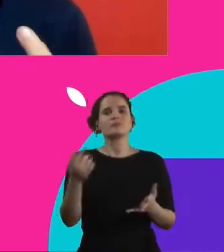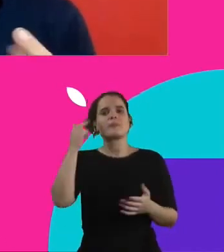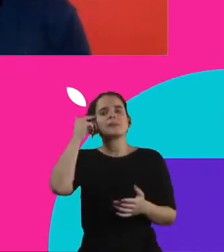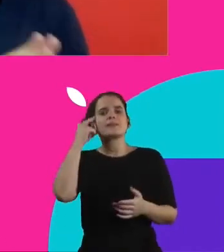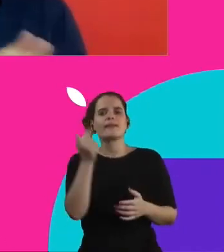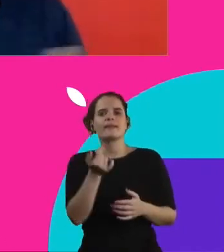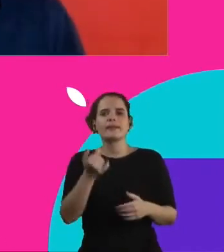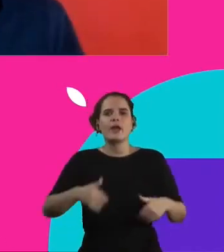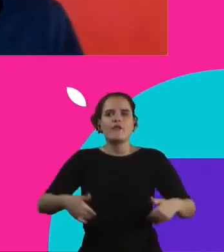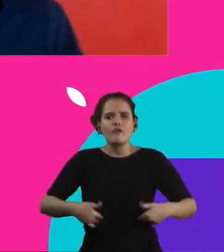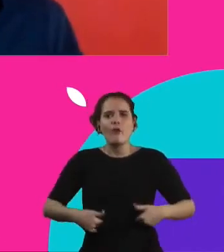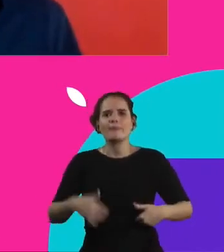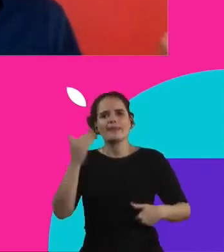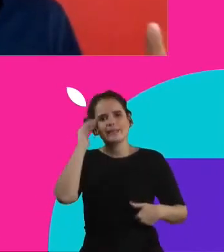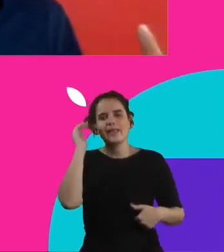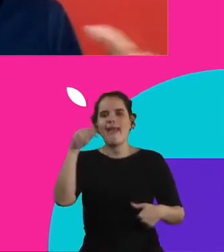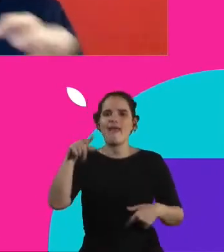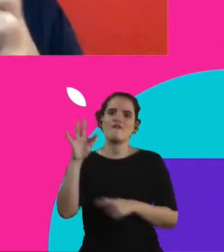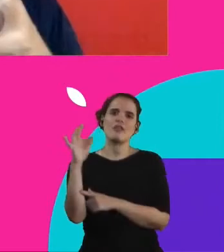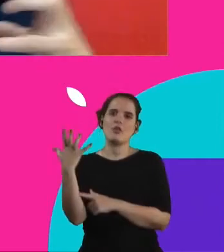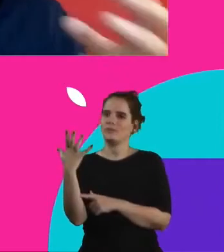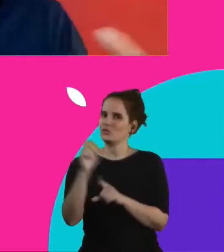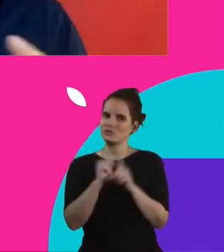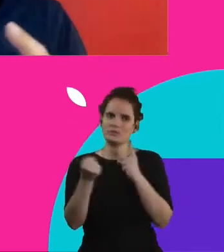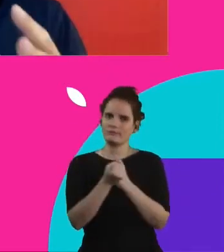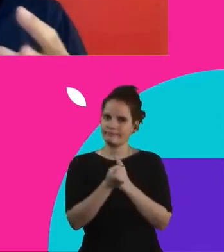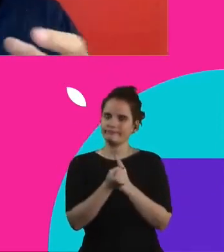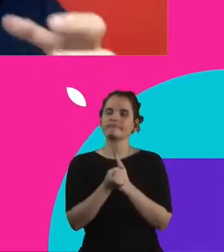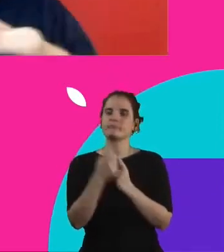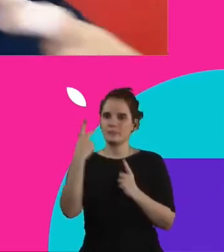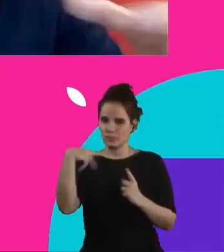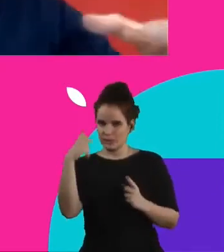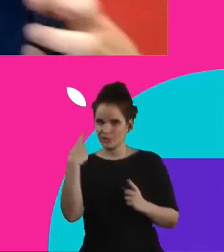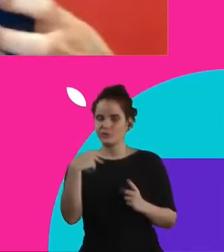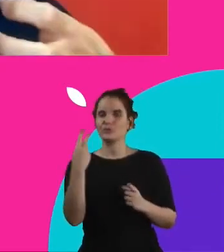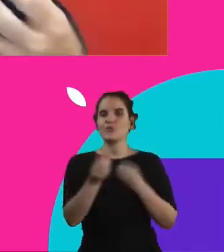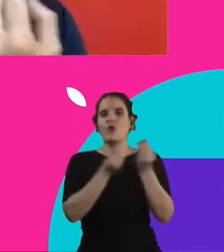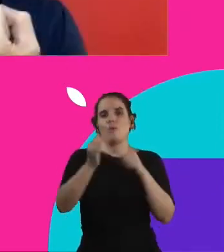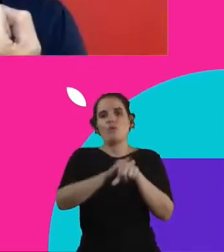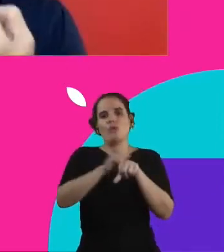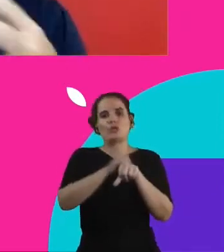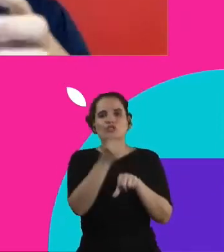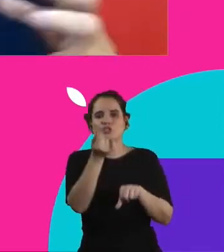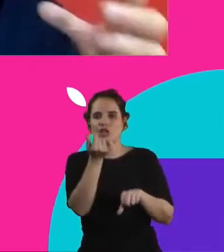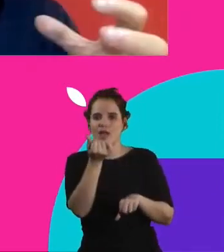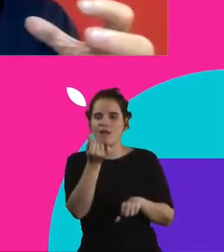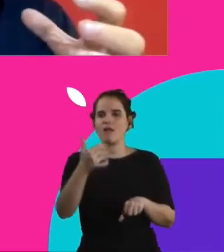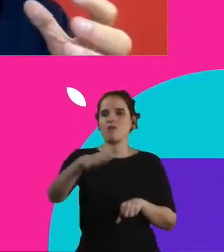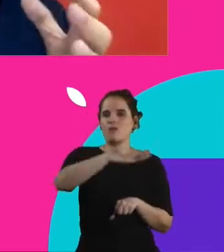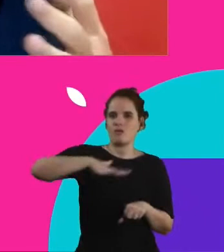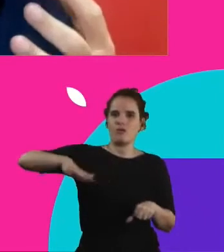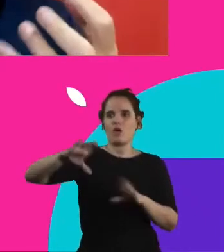para nós é um fenômeno social e político. Também mover esses recursos necessários dentro das organizações que a gente atua, das